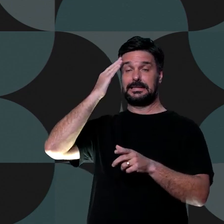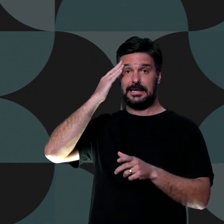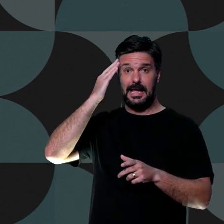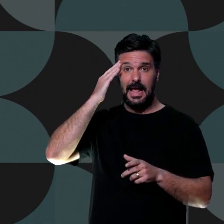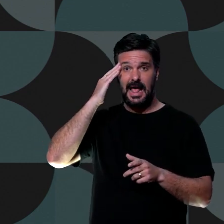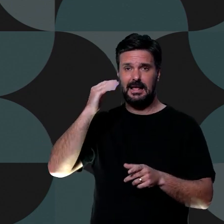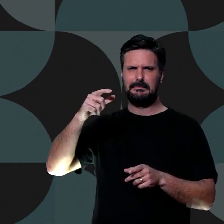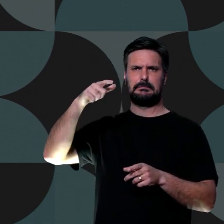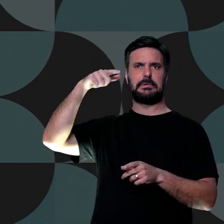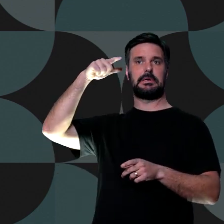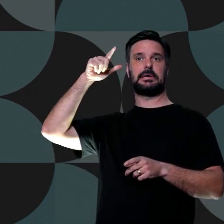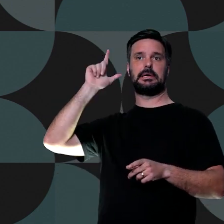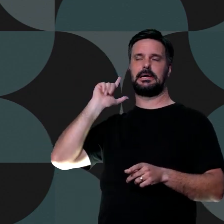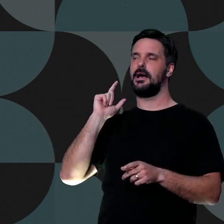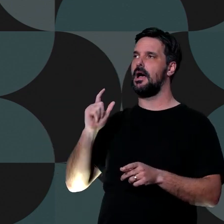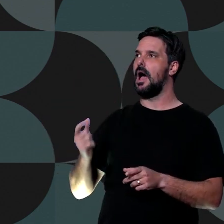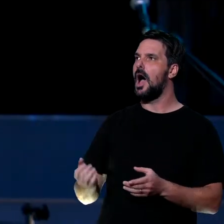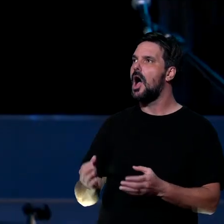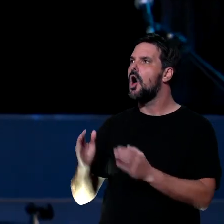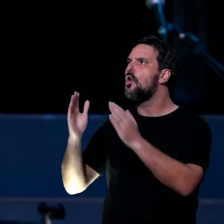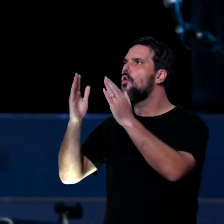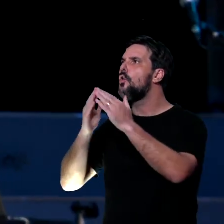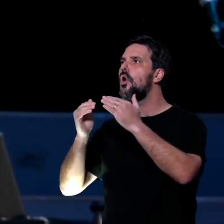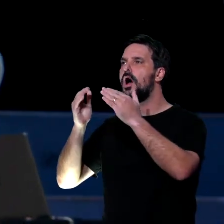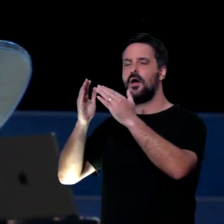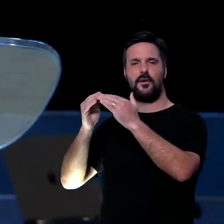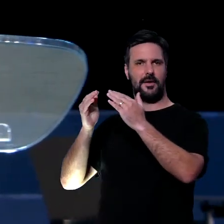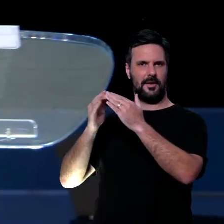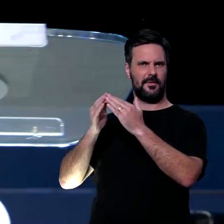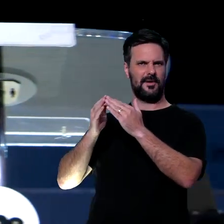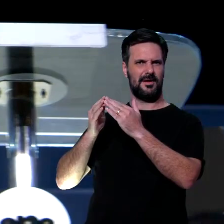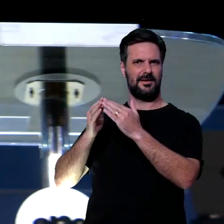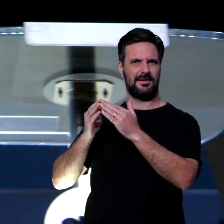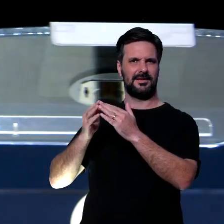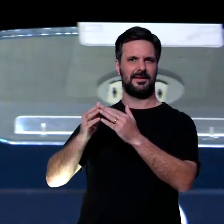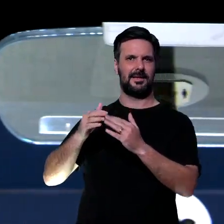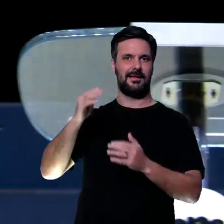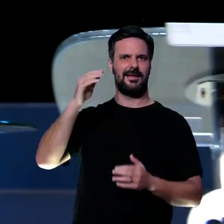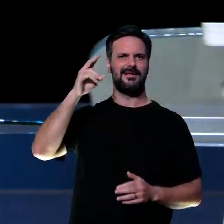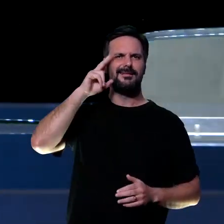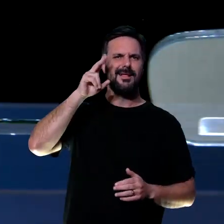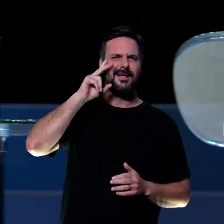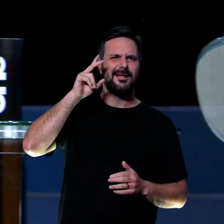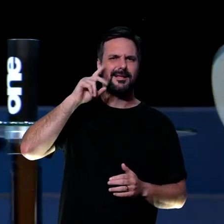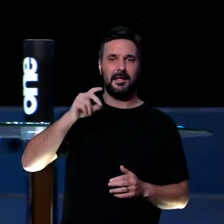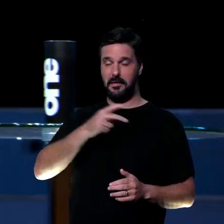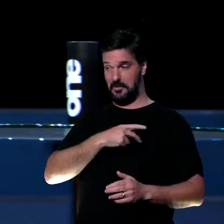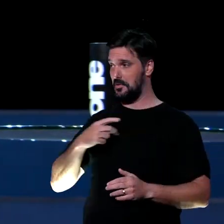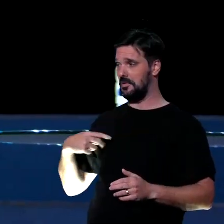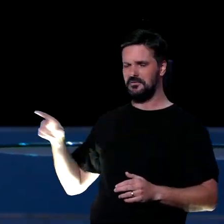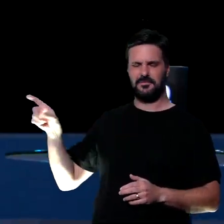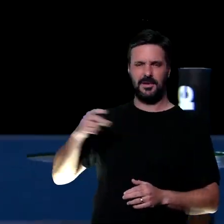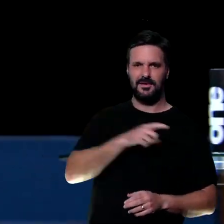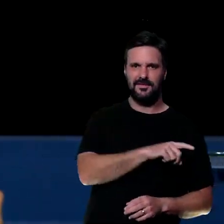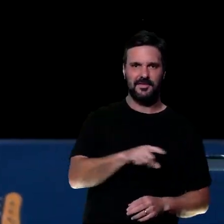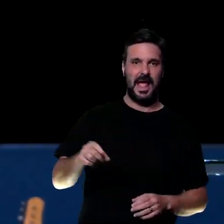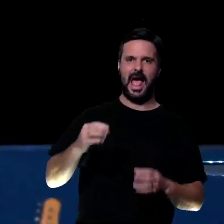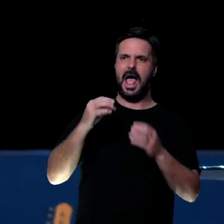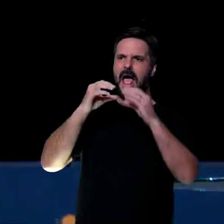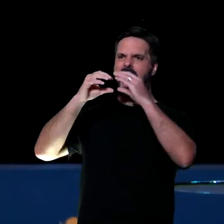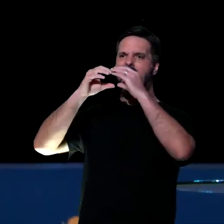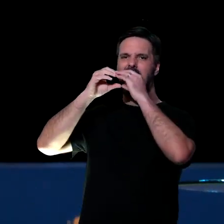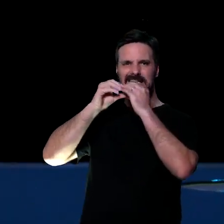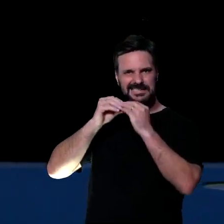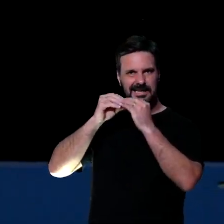o pedirem. Eu me lembro quando eu era criança e meu pai, às vezes, falava, vamos comer um x-salada. E daí,